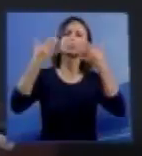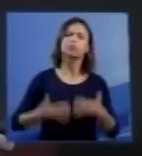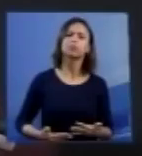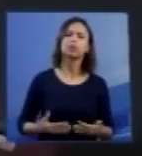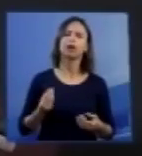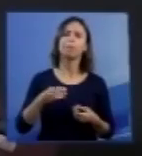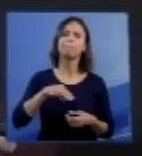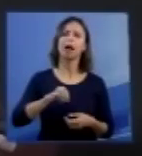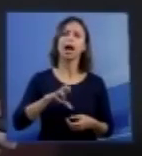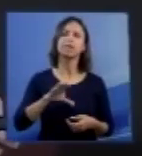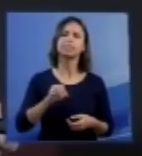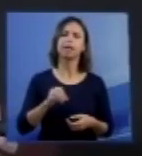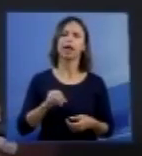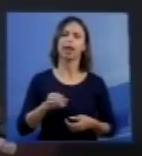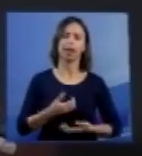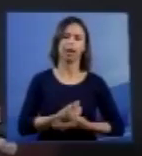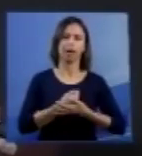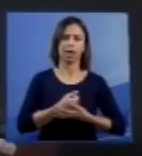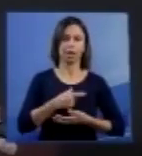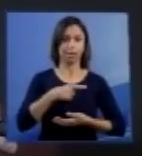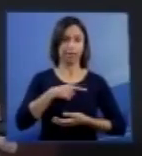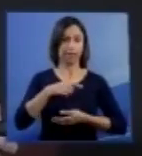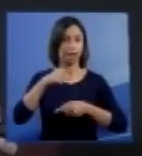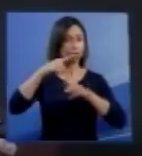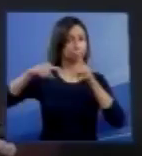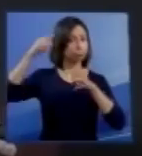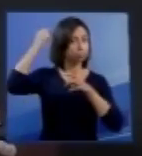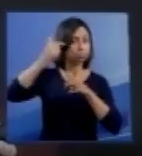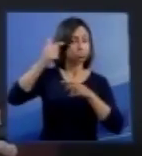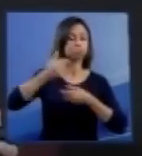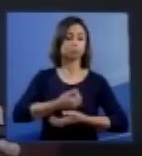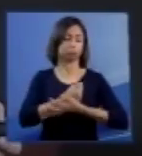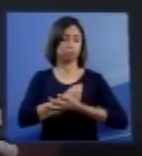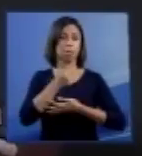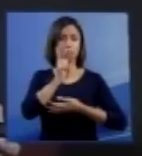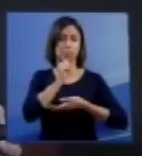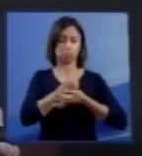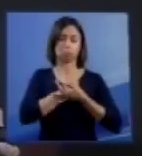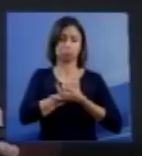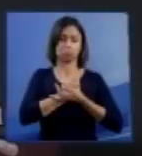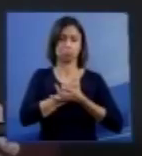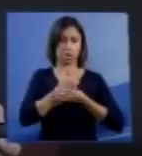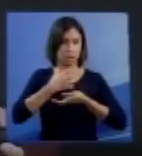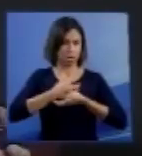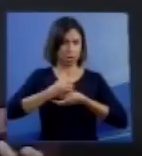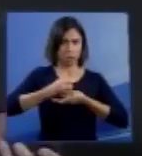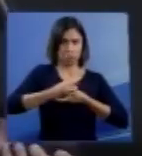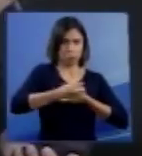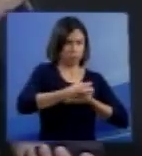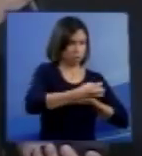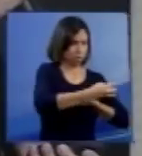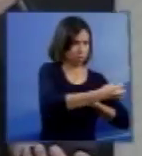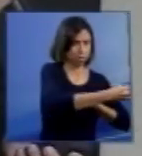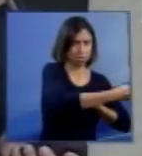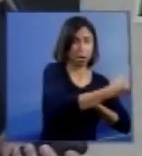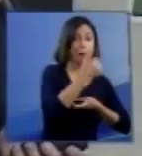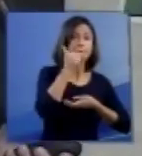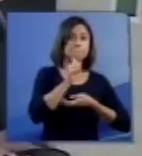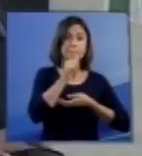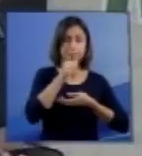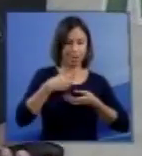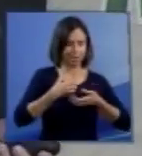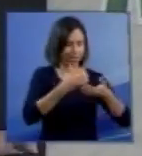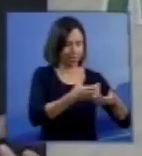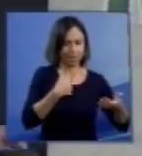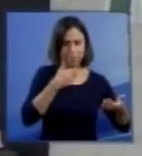a Marcela com sua mãe, chorando pela sua falta, mas não com a de outra pessoa? Estudos devem ser feitos para determinar o real estado de consciência dessas